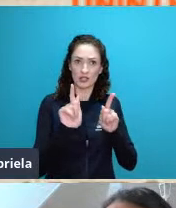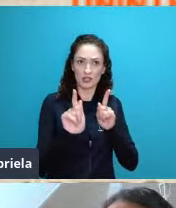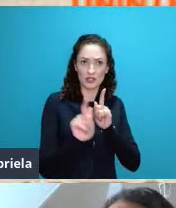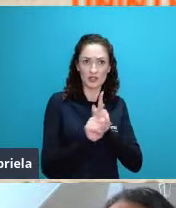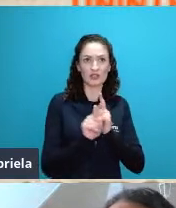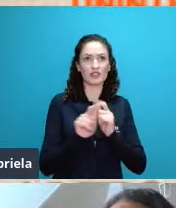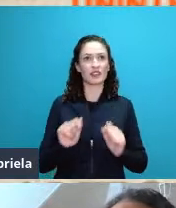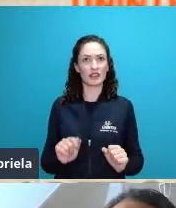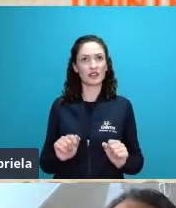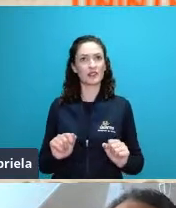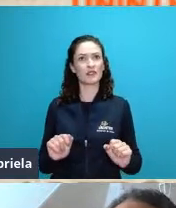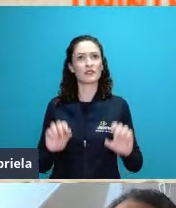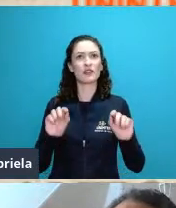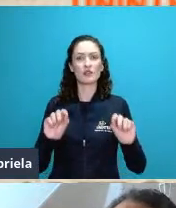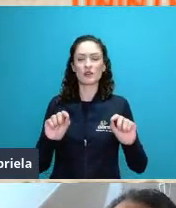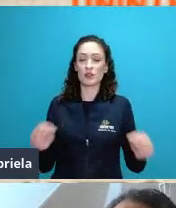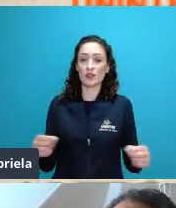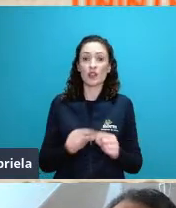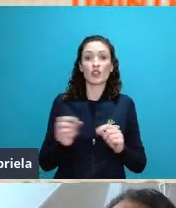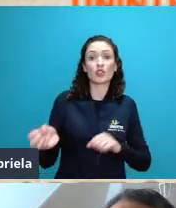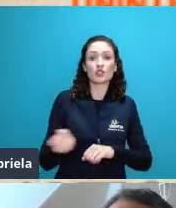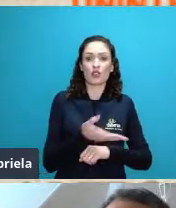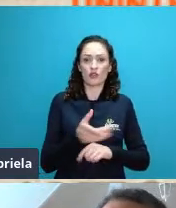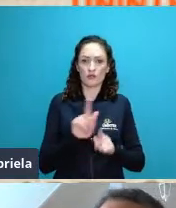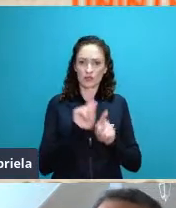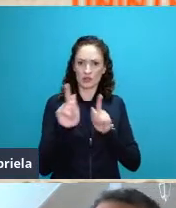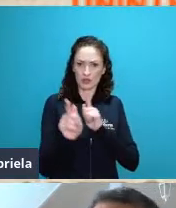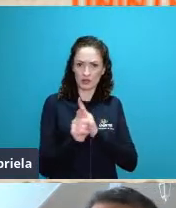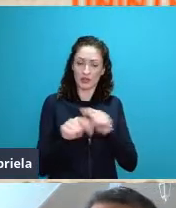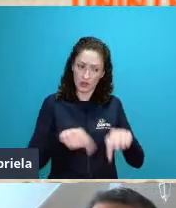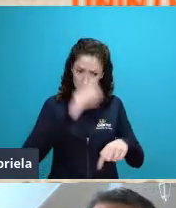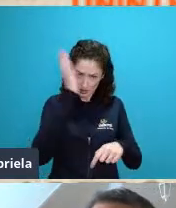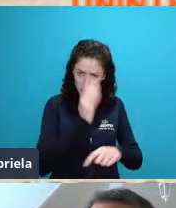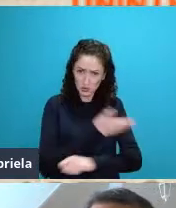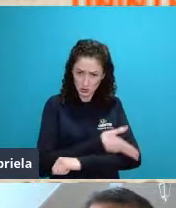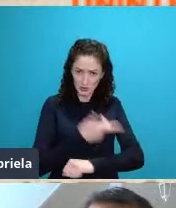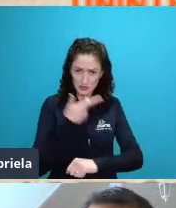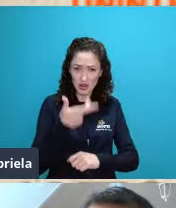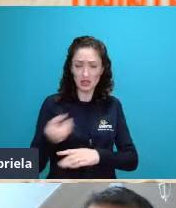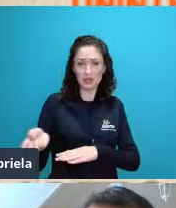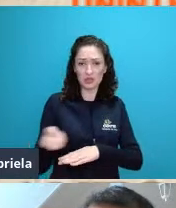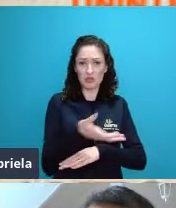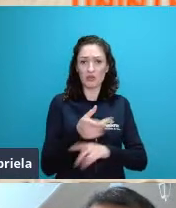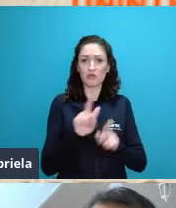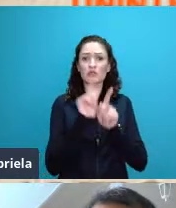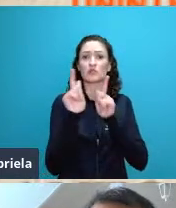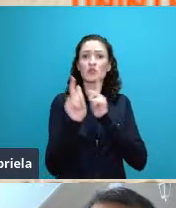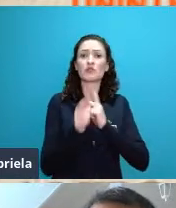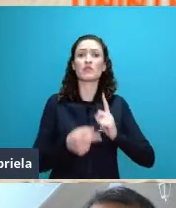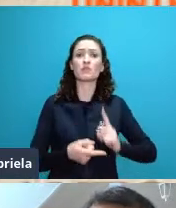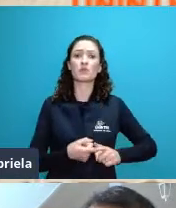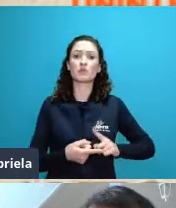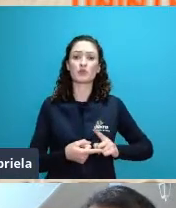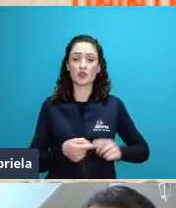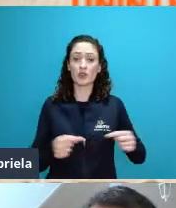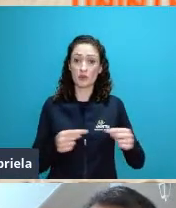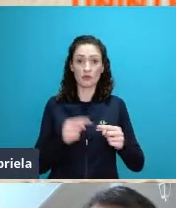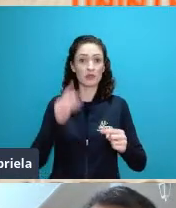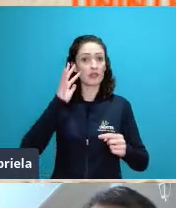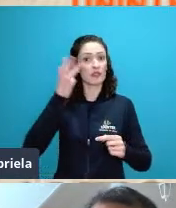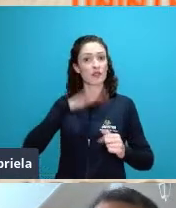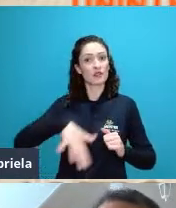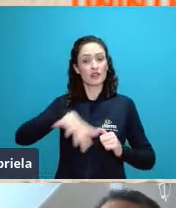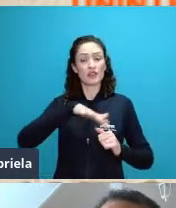que é justamente essa geografia sob a perspectiva da teoria geral dos